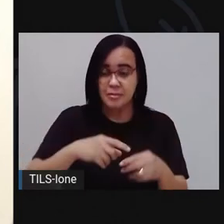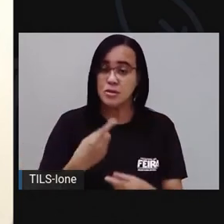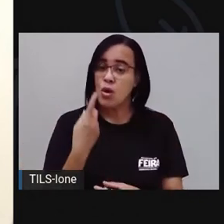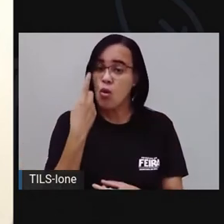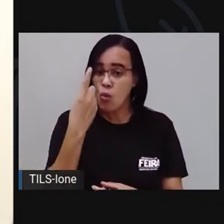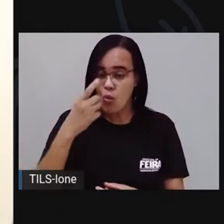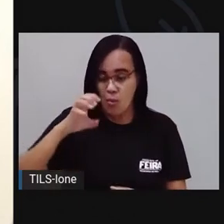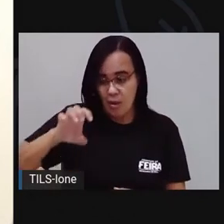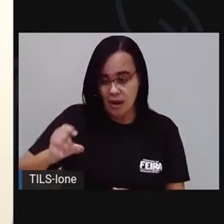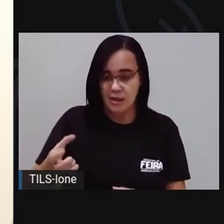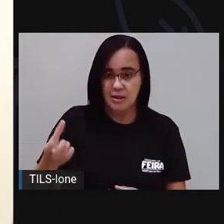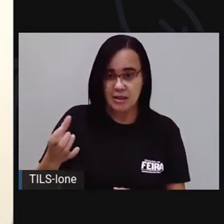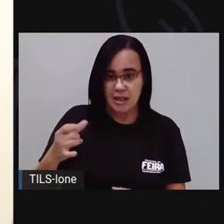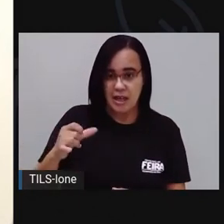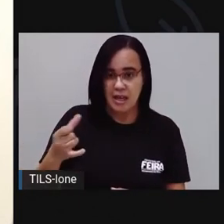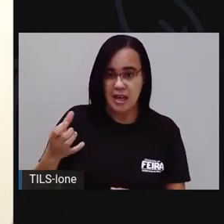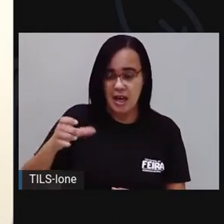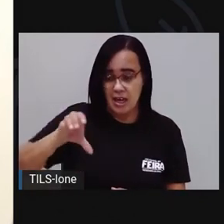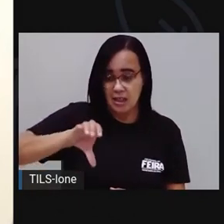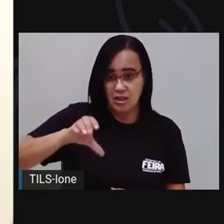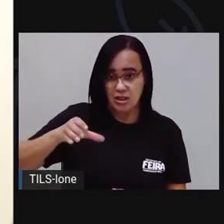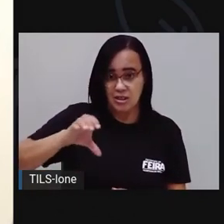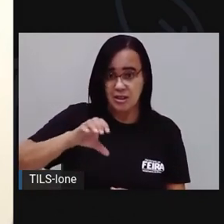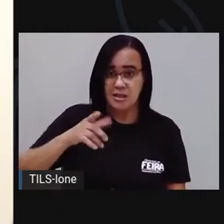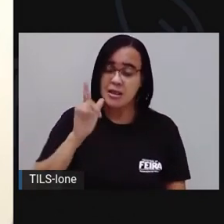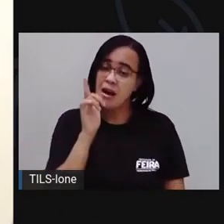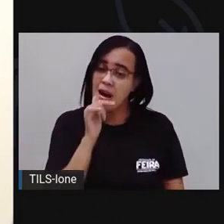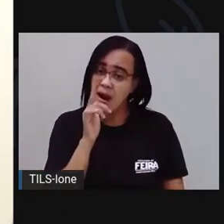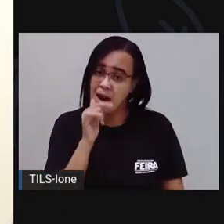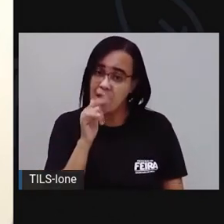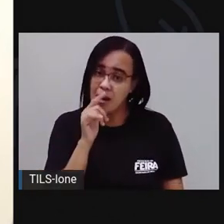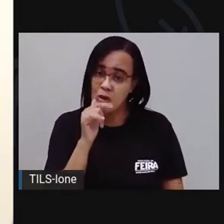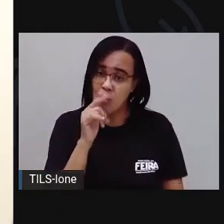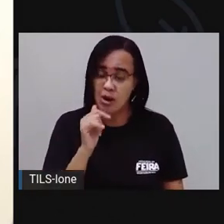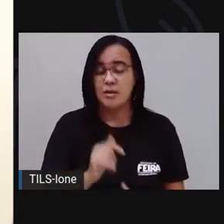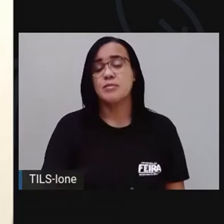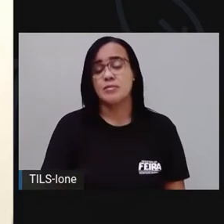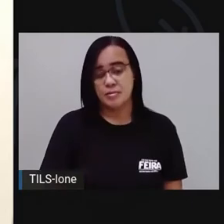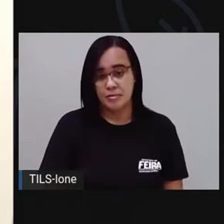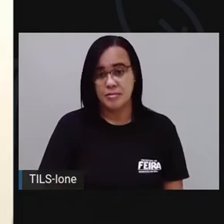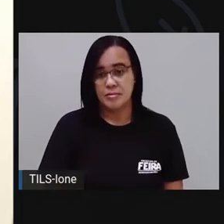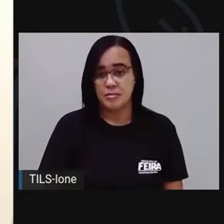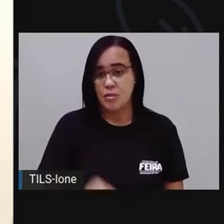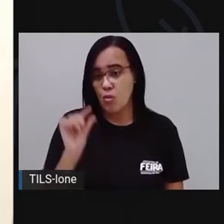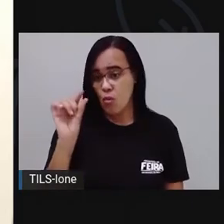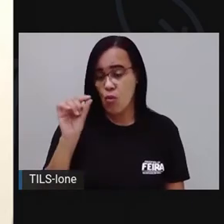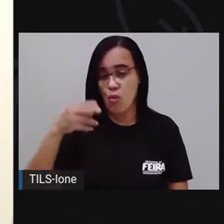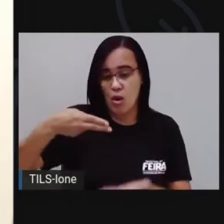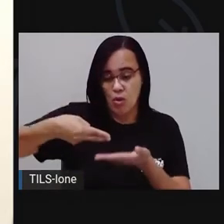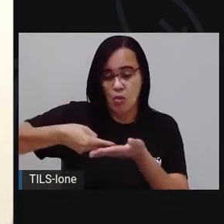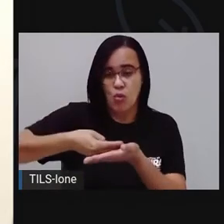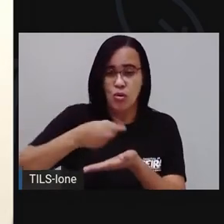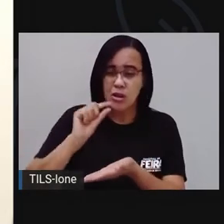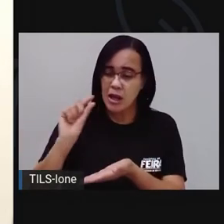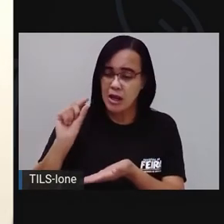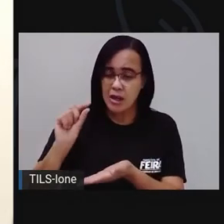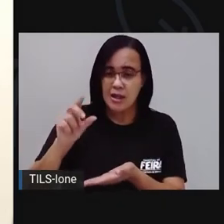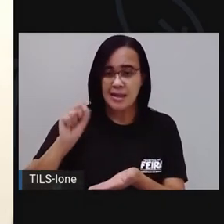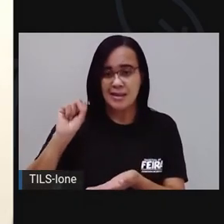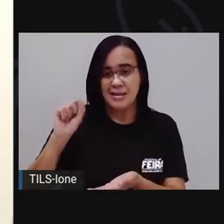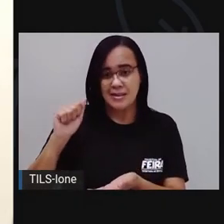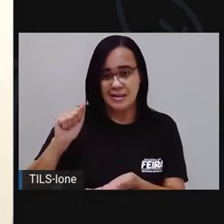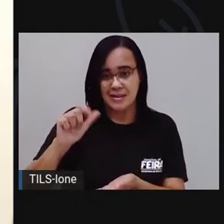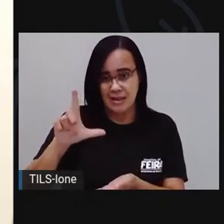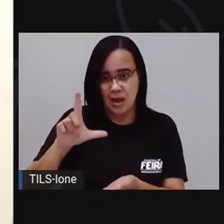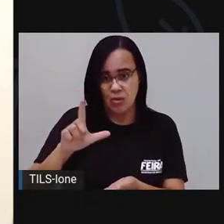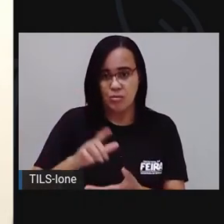duas xícaras de farinha de milho, a gente vai usar uma xícara de água. E uma colher de sal, tá bom? E uma coisa